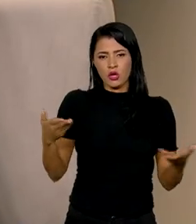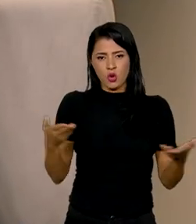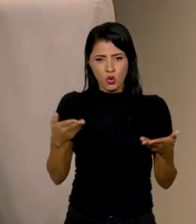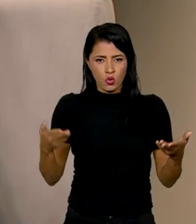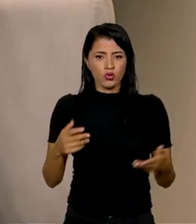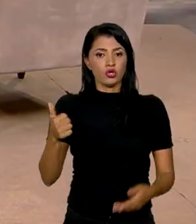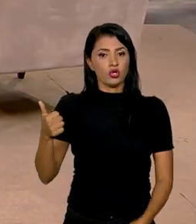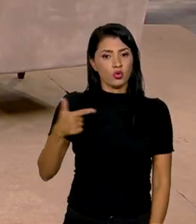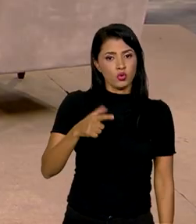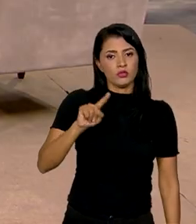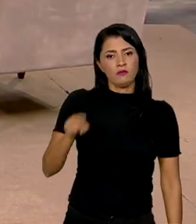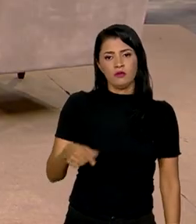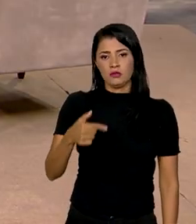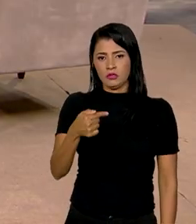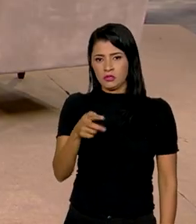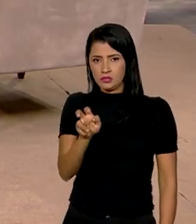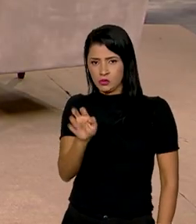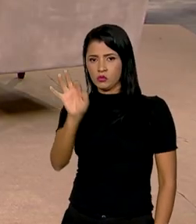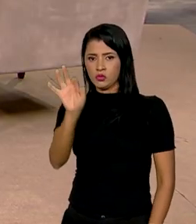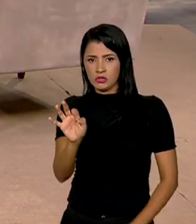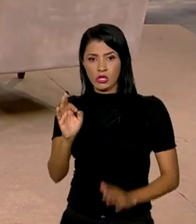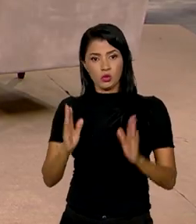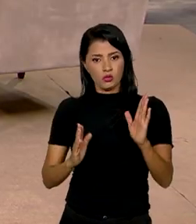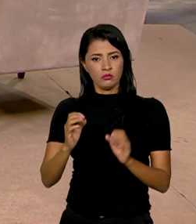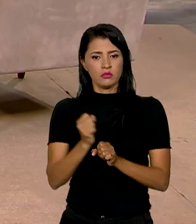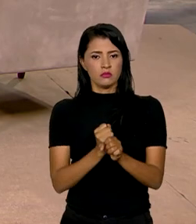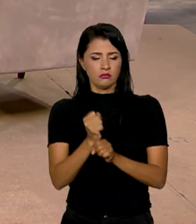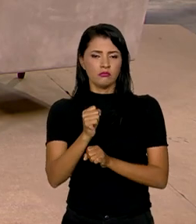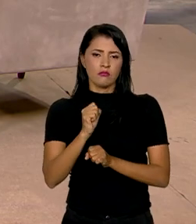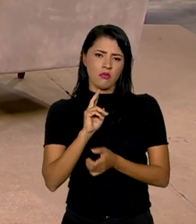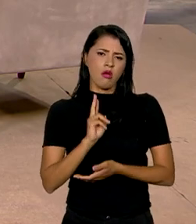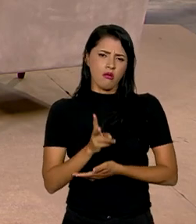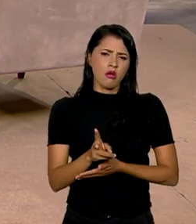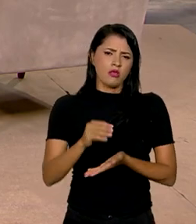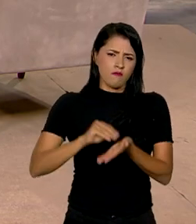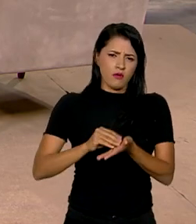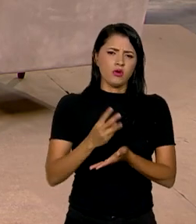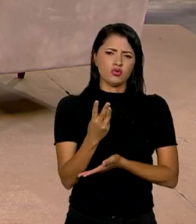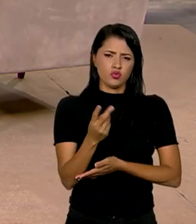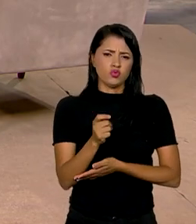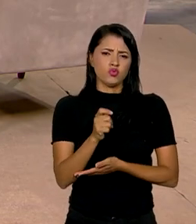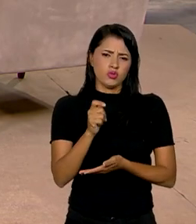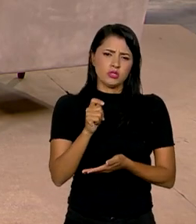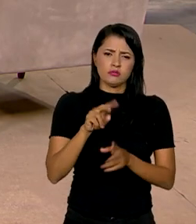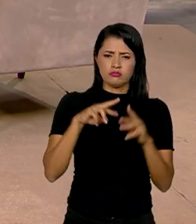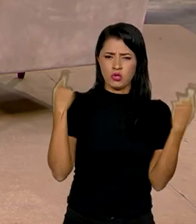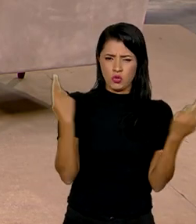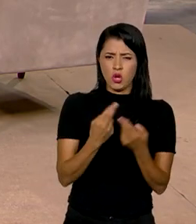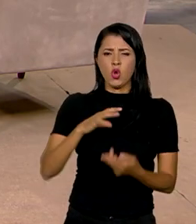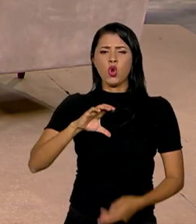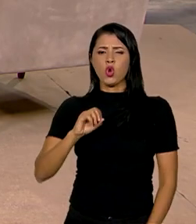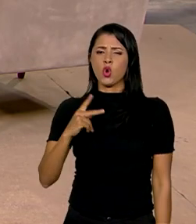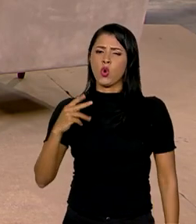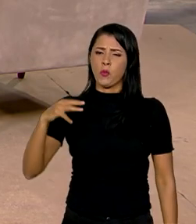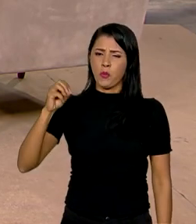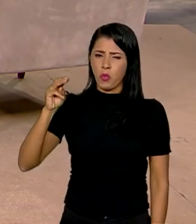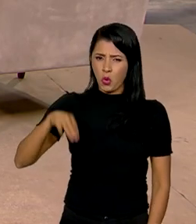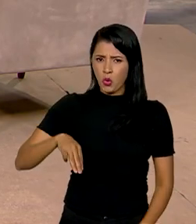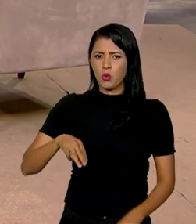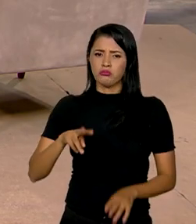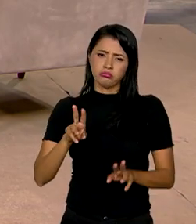,75% ao ano. E temos ainda mais duas reuniões do Conselho, o COPOM, o Conselho Monetário Nacional, que